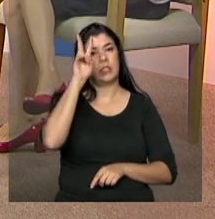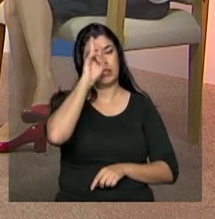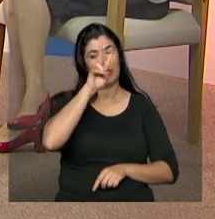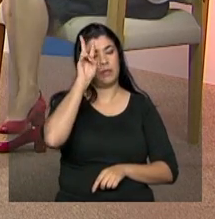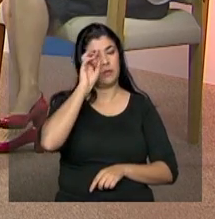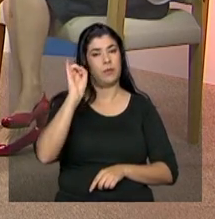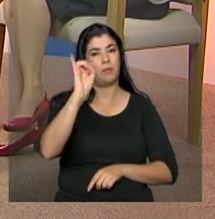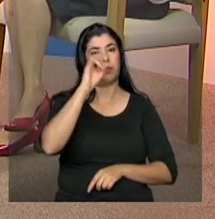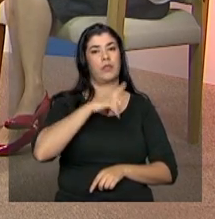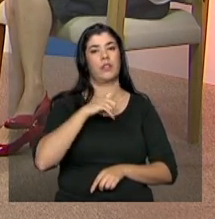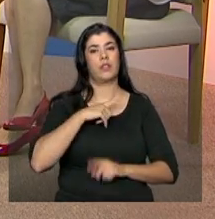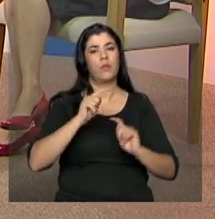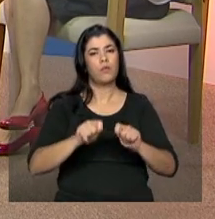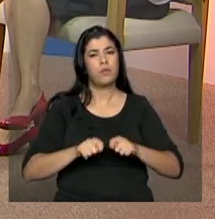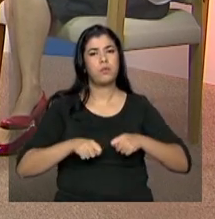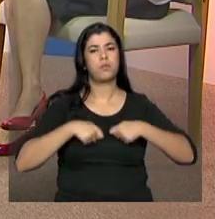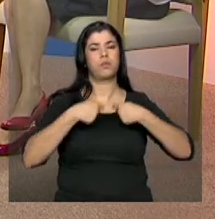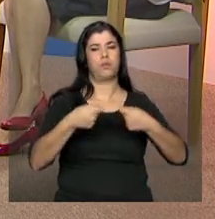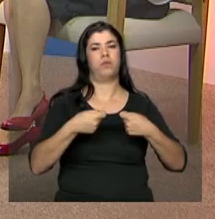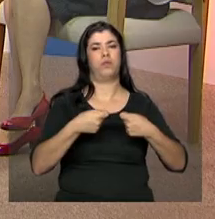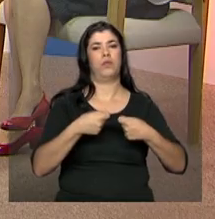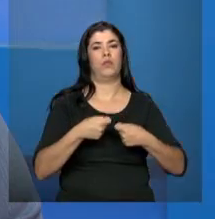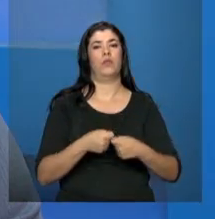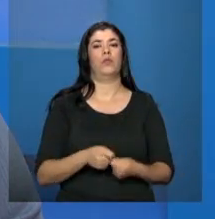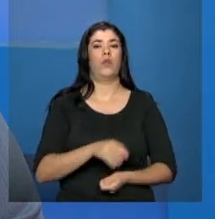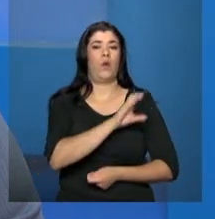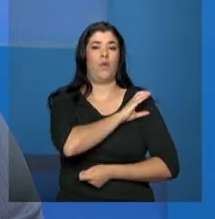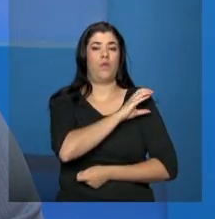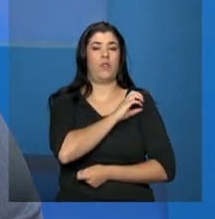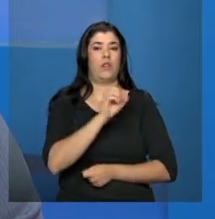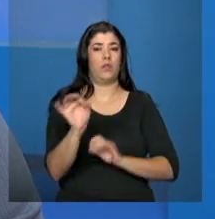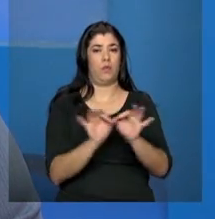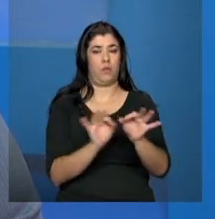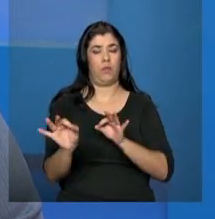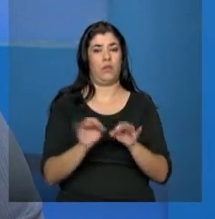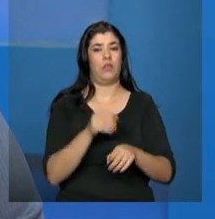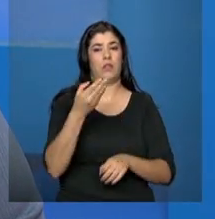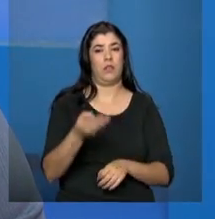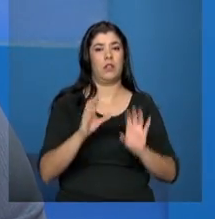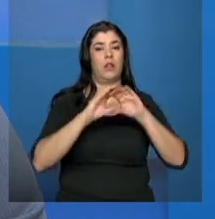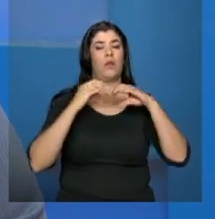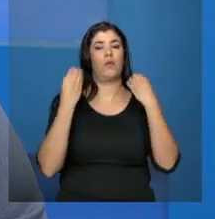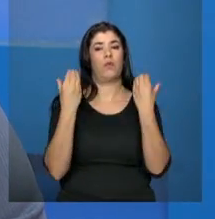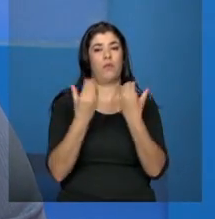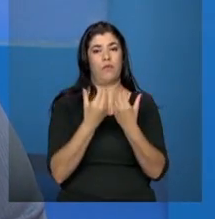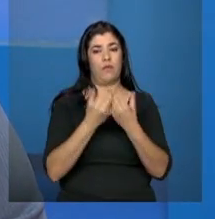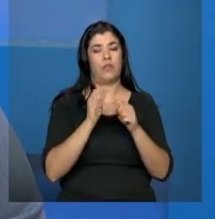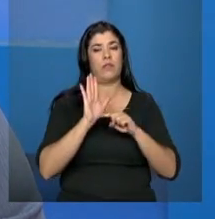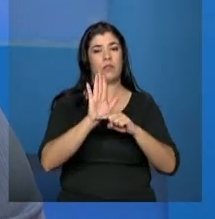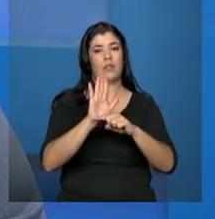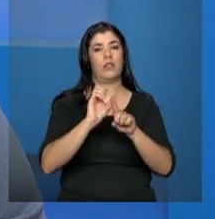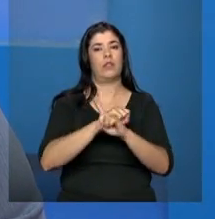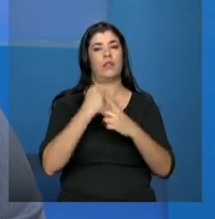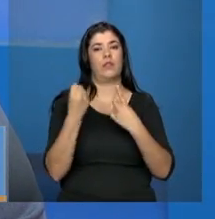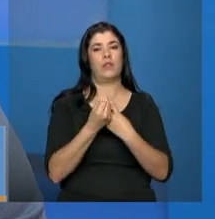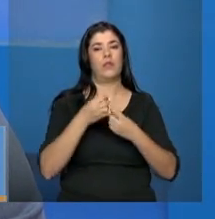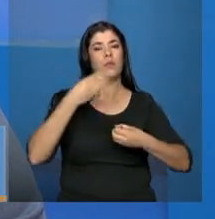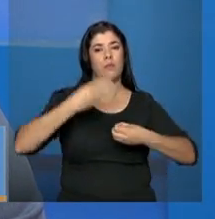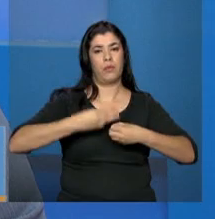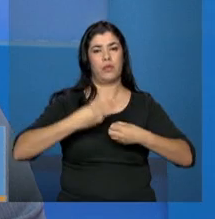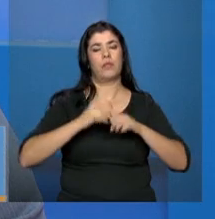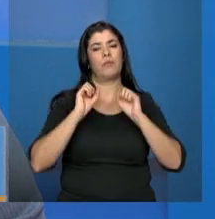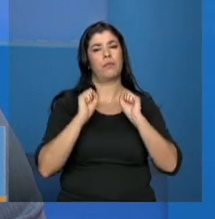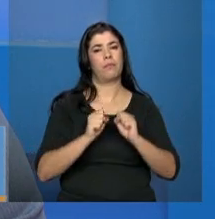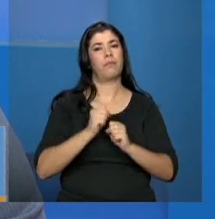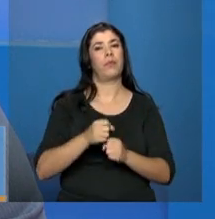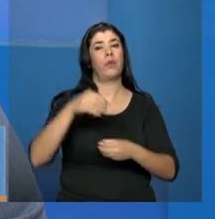que a comissão organizadora e todo o Conselho Nacional de Assistência Social, para que todo o município realize a